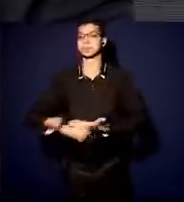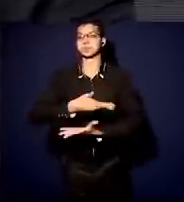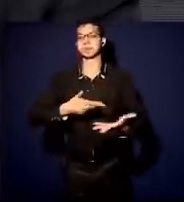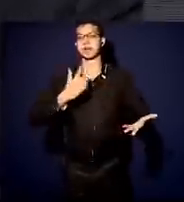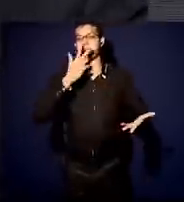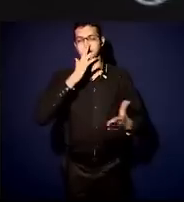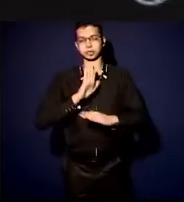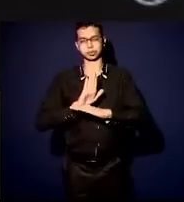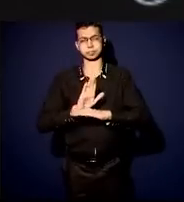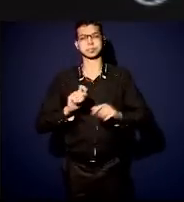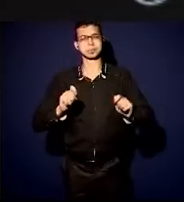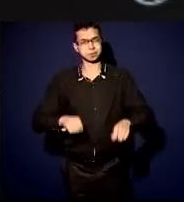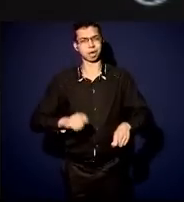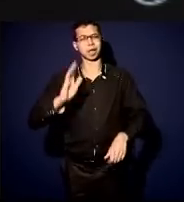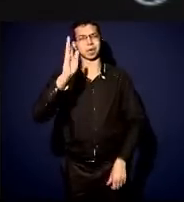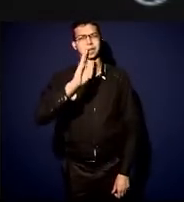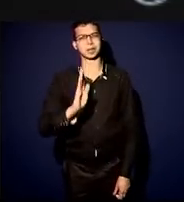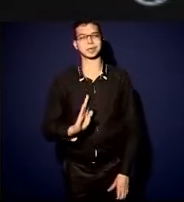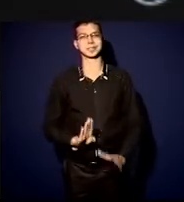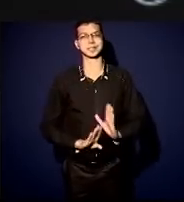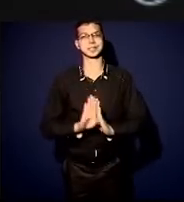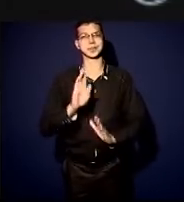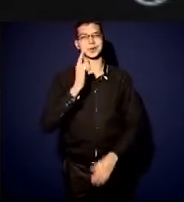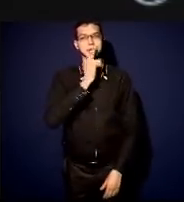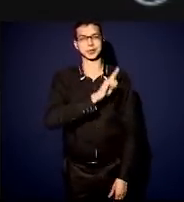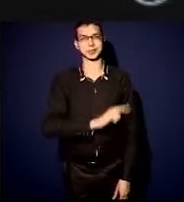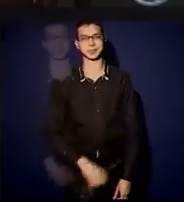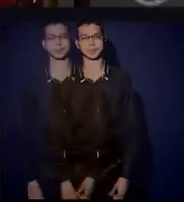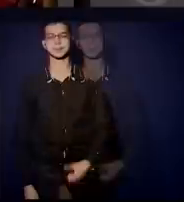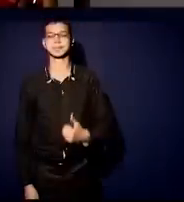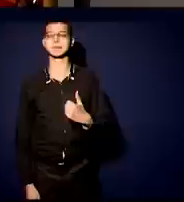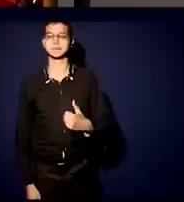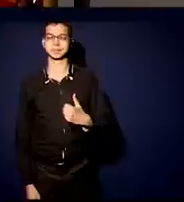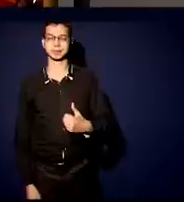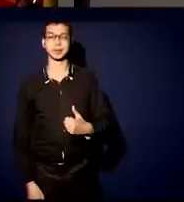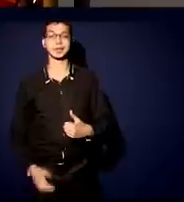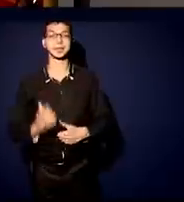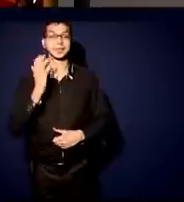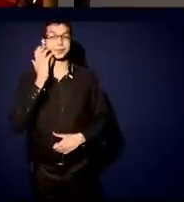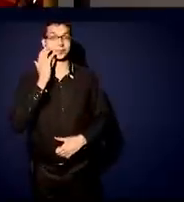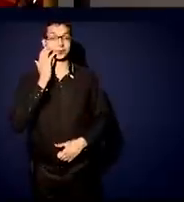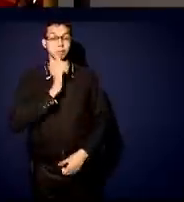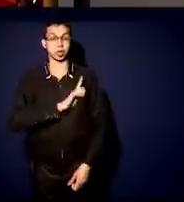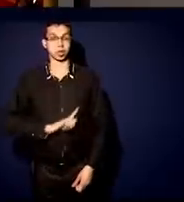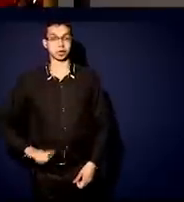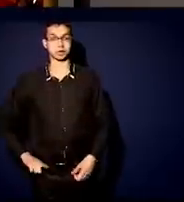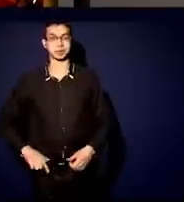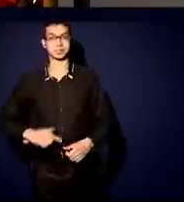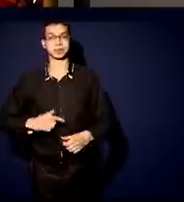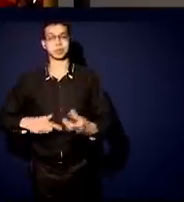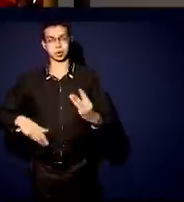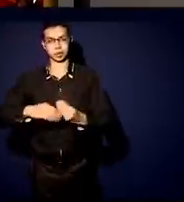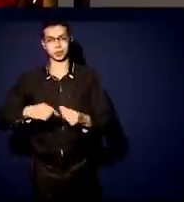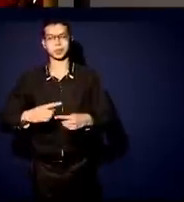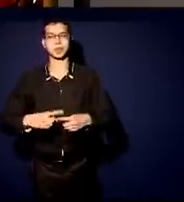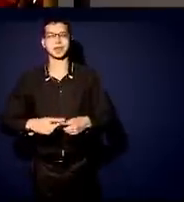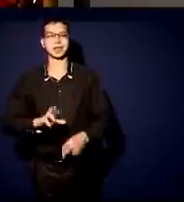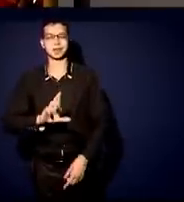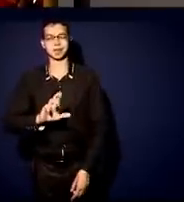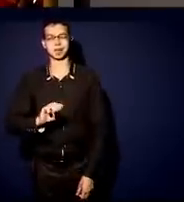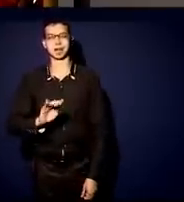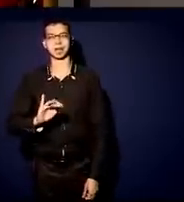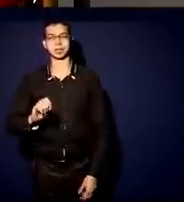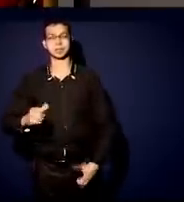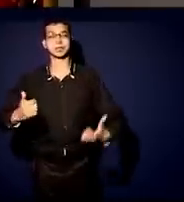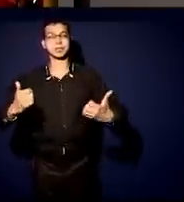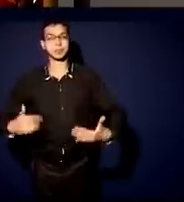avance. Certo. Governador Tassizio, só complementando ainda, acho que o governador Ratinho falou dessa questão das concessões, de